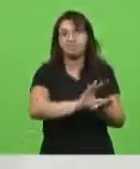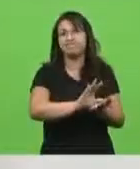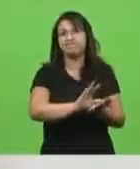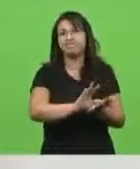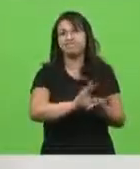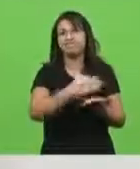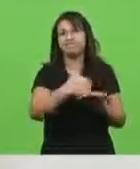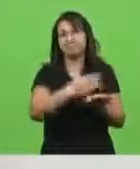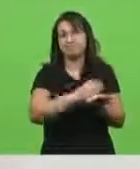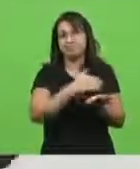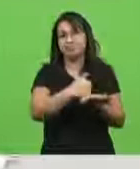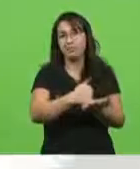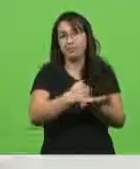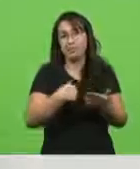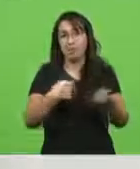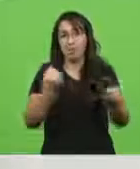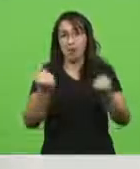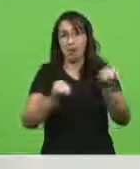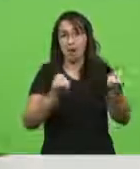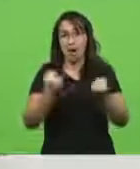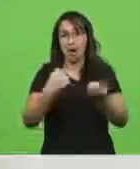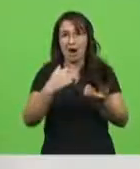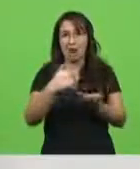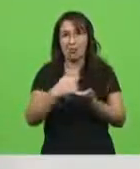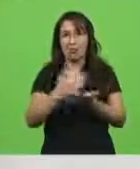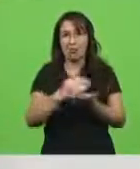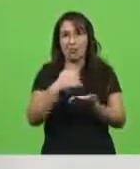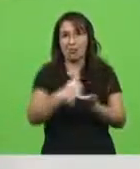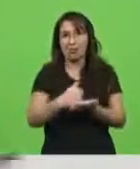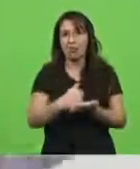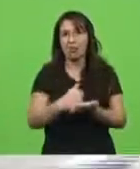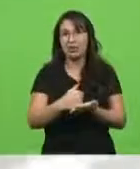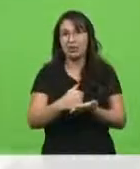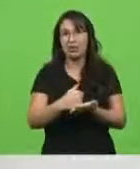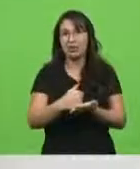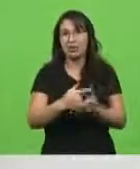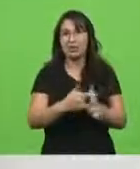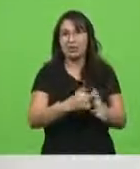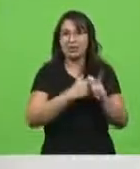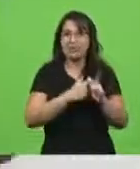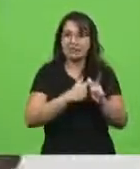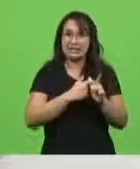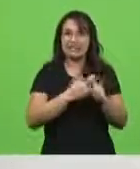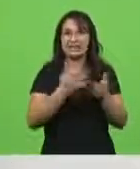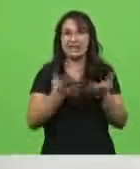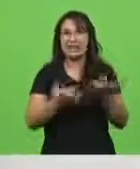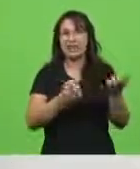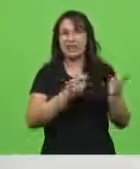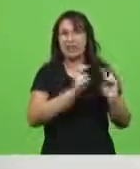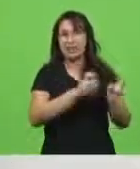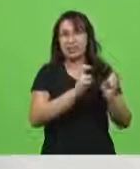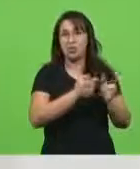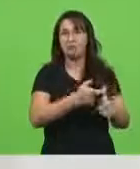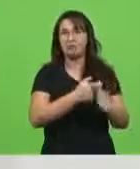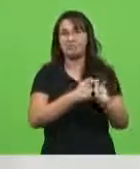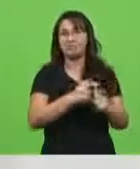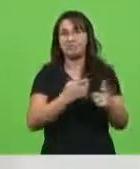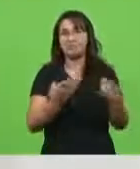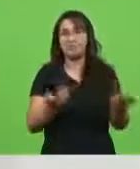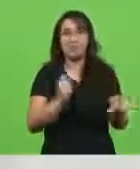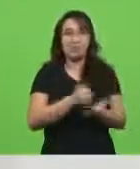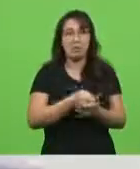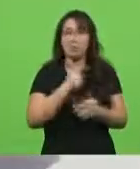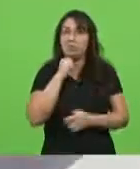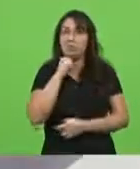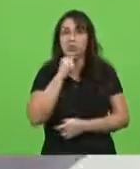meu carro financiado, a minha van financiada, o meu micro-ônibus financiado, eu não consigo pagar. Não, mas o